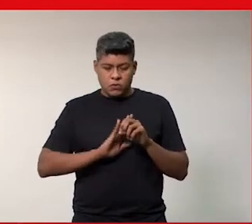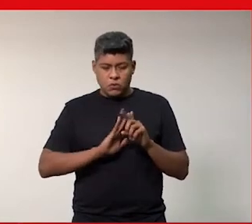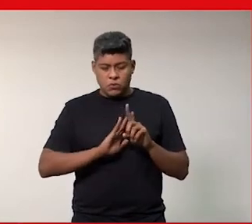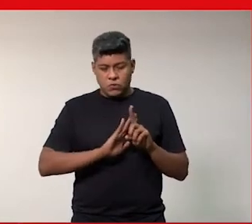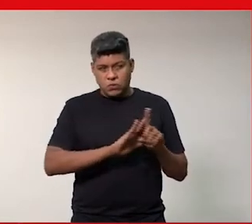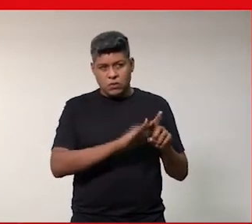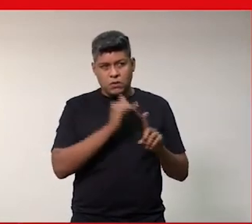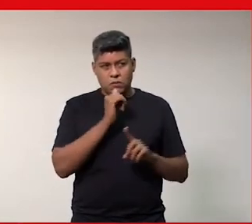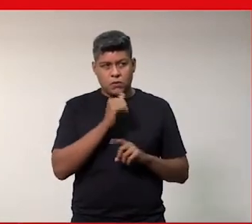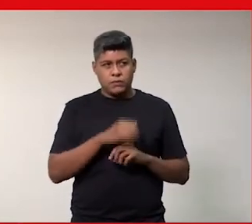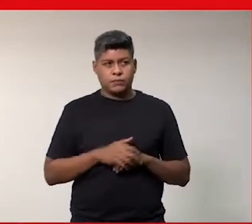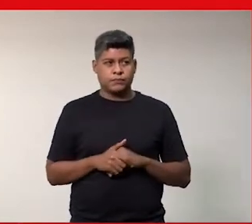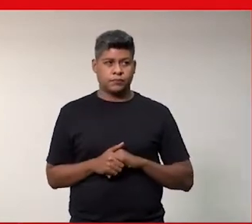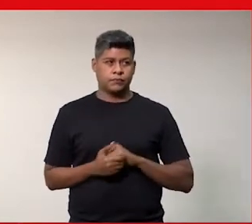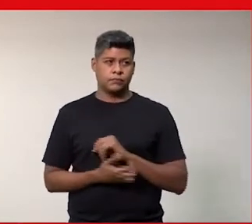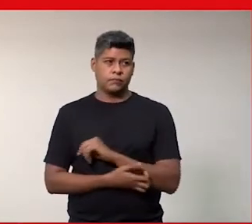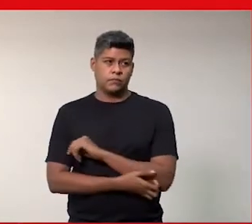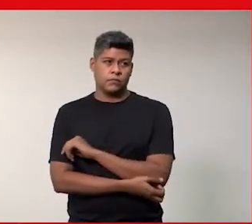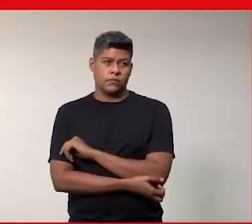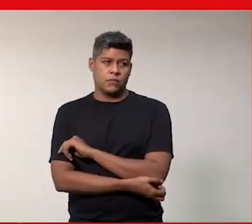lugar é isso